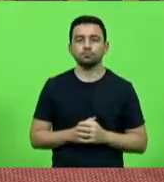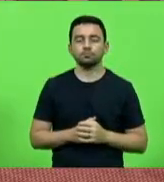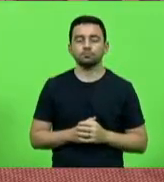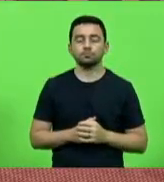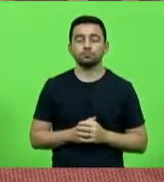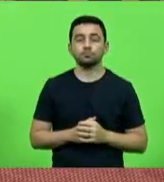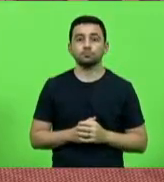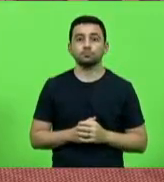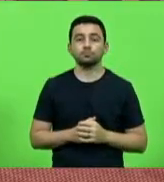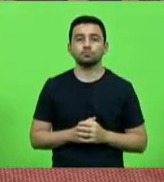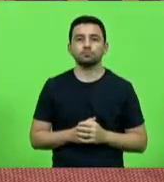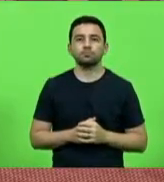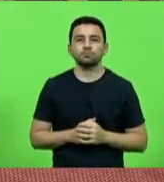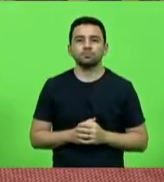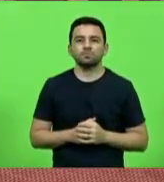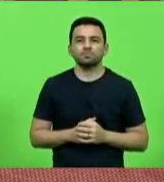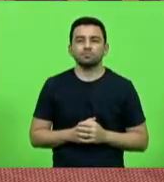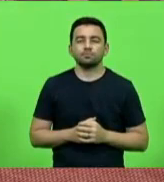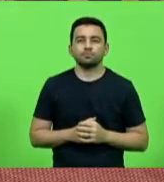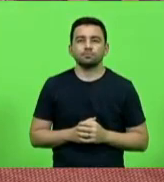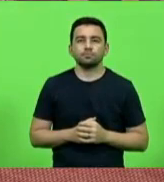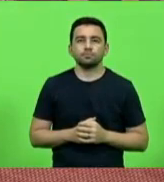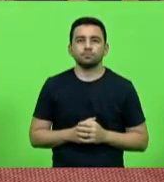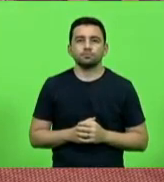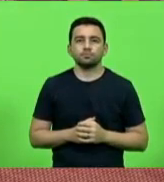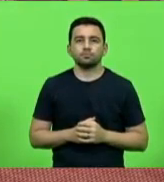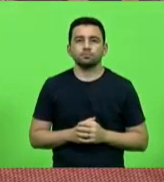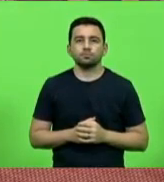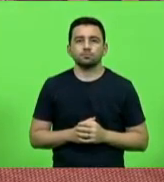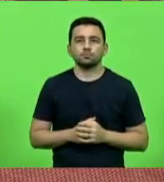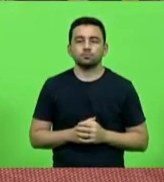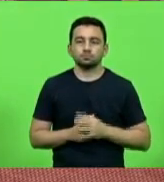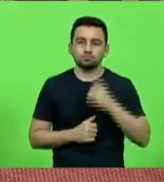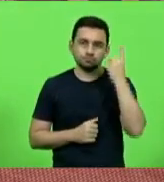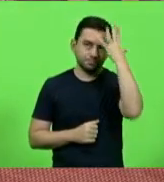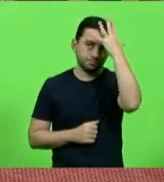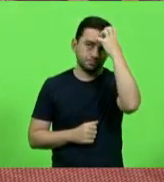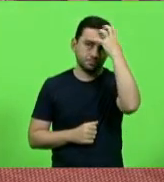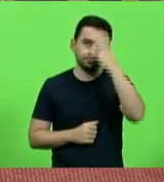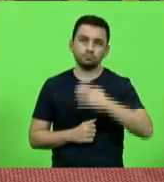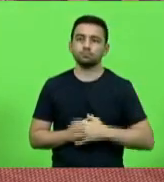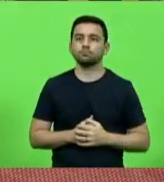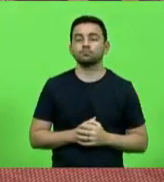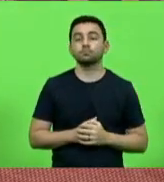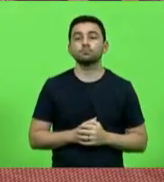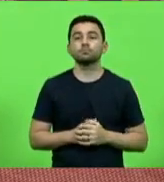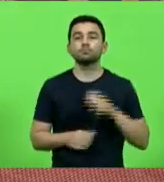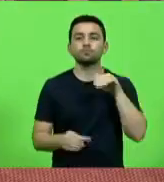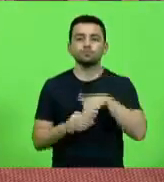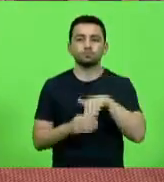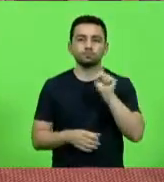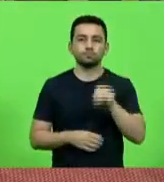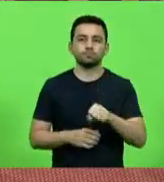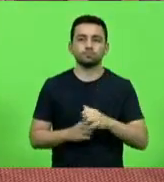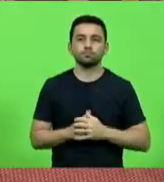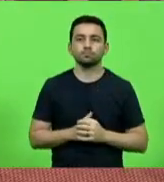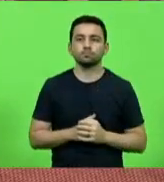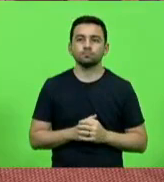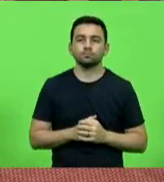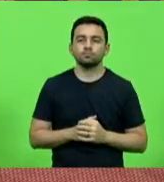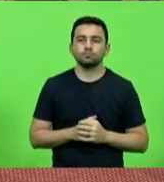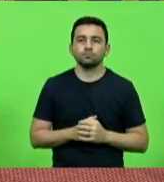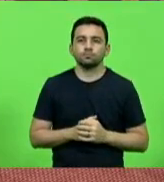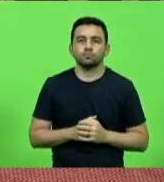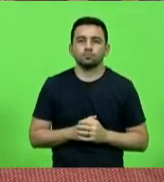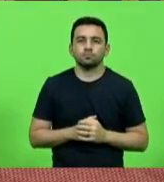Kreling vota sim, senhor presidente. Como vota o deputado Ismael dos Santos. Voto sim, senhor presidente. Deputado